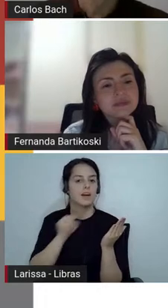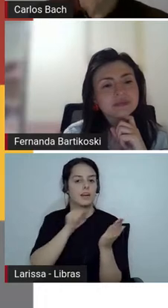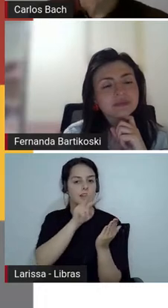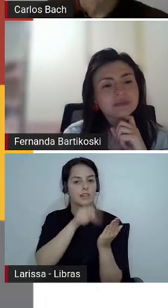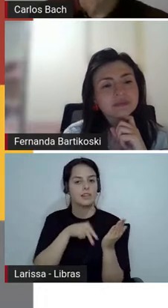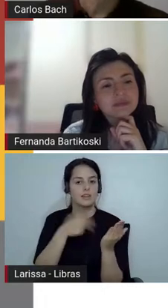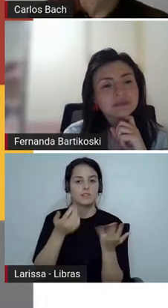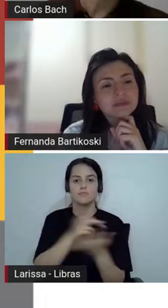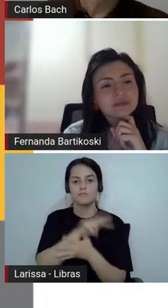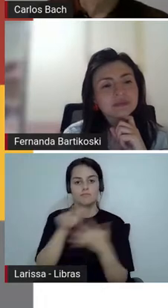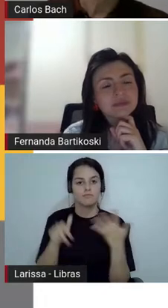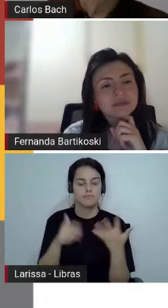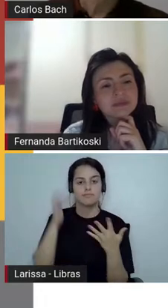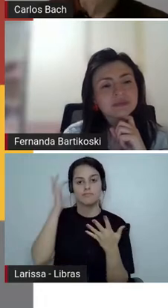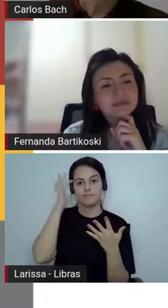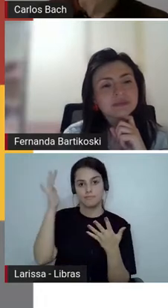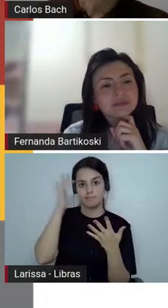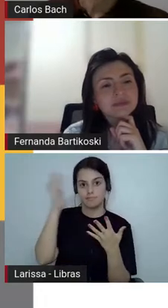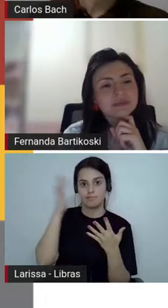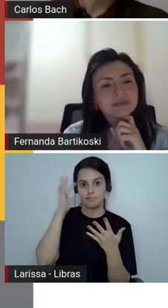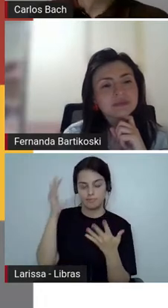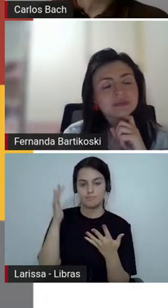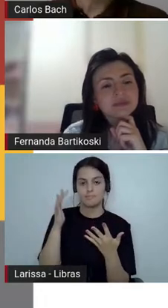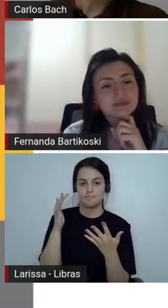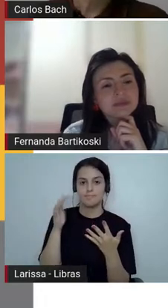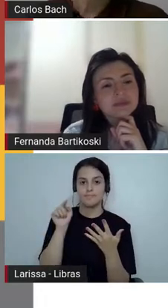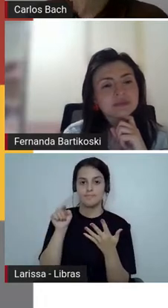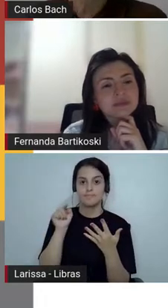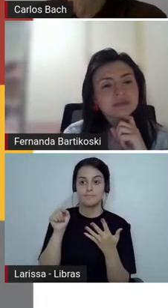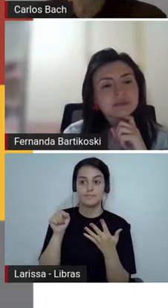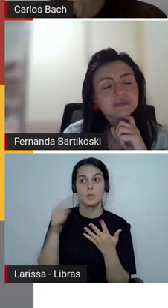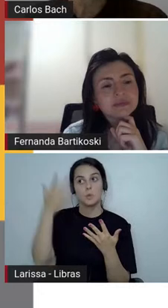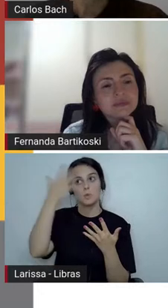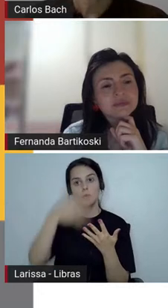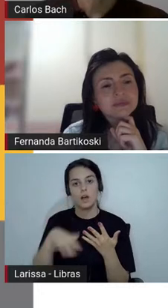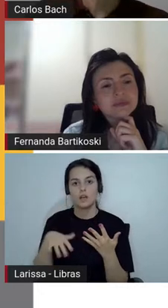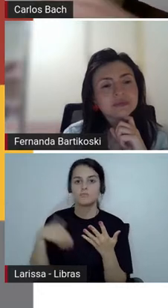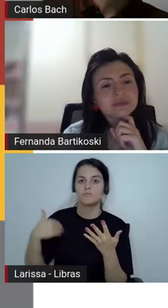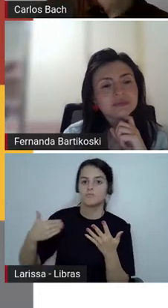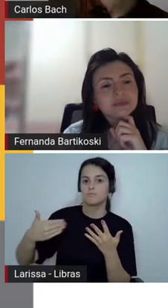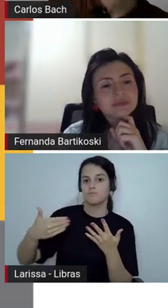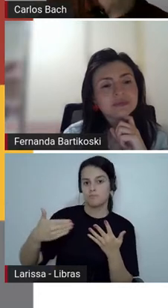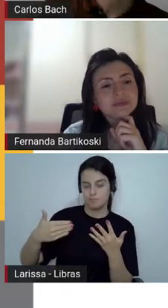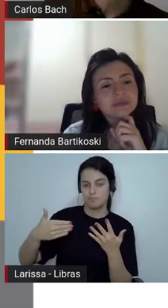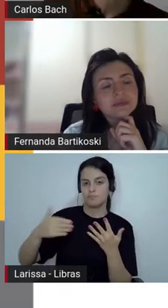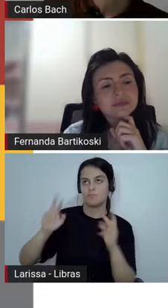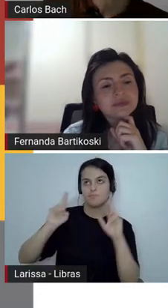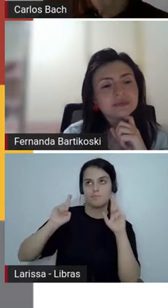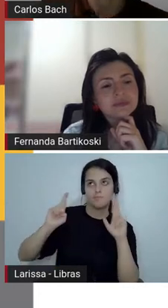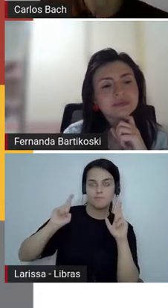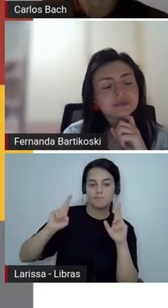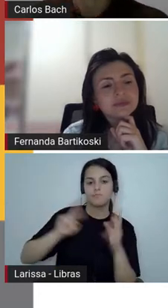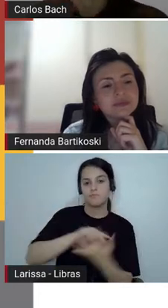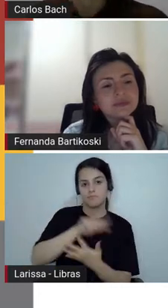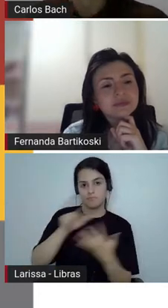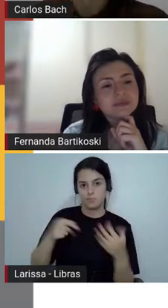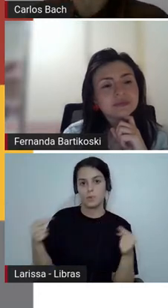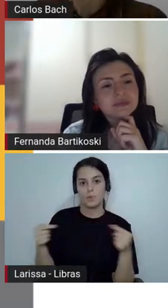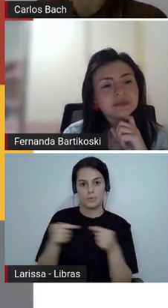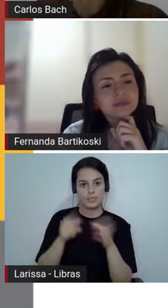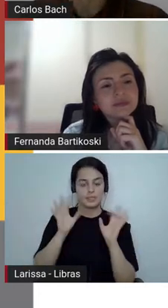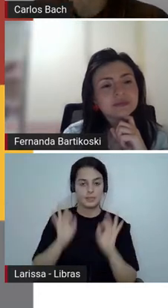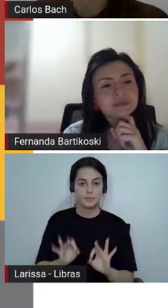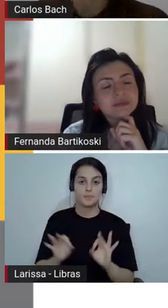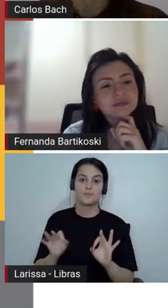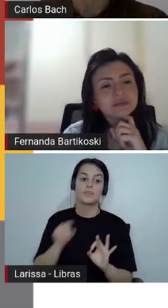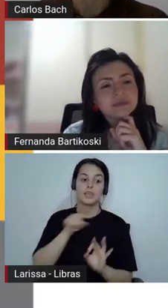deste horizonte de expectativas, aí esse leitor se conecta, que é o que as professoras já tinham dito antes, e